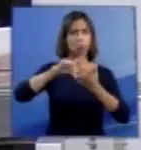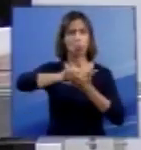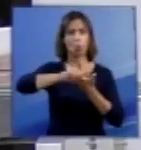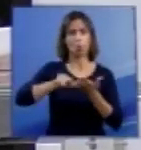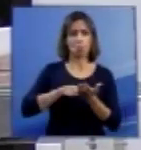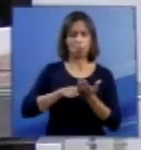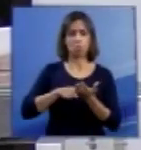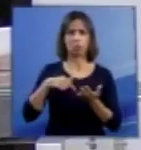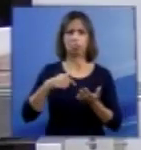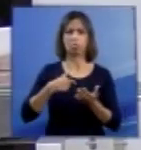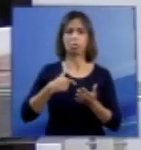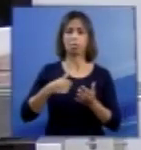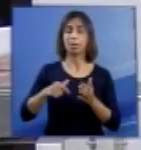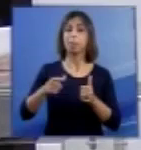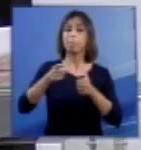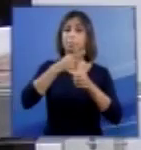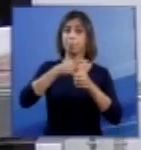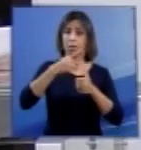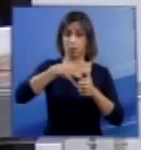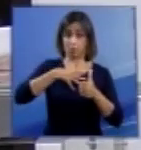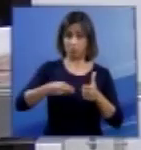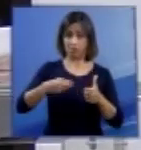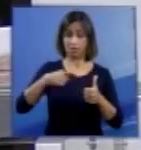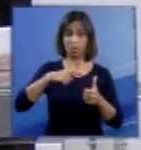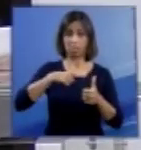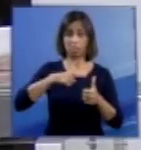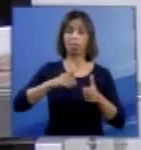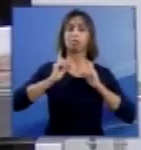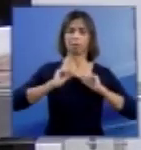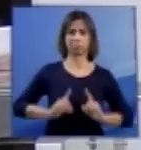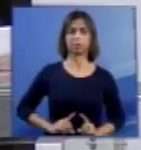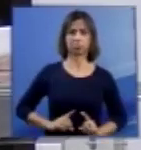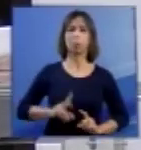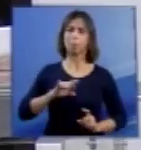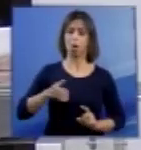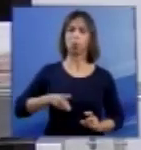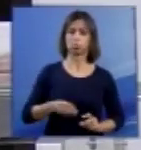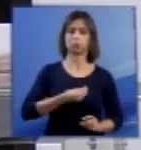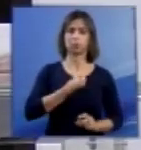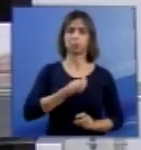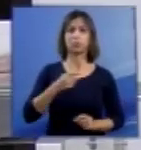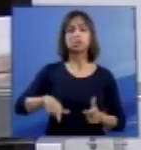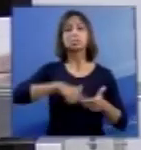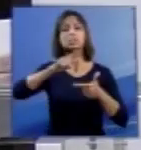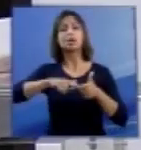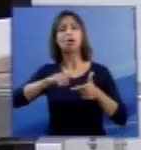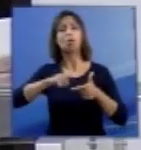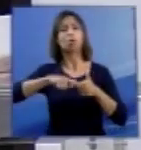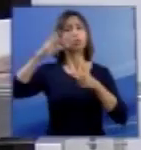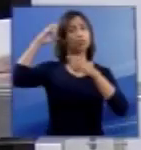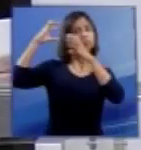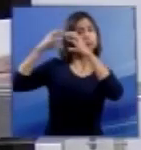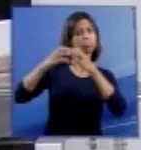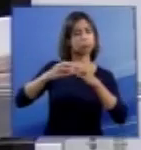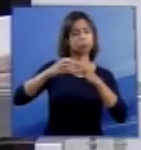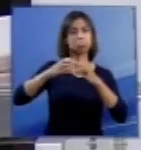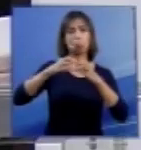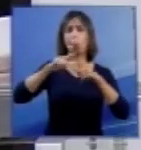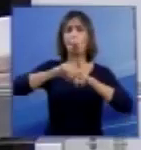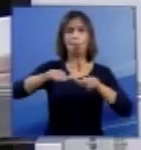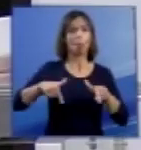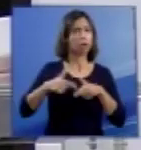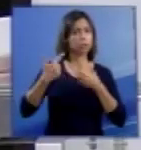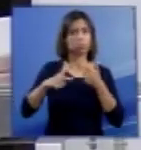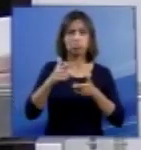Meu primeiro bebê era mal formado, mas ia viver. Esse outro, não. O médico me disse que ele